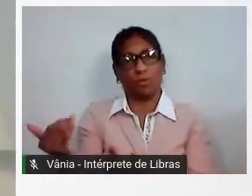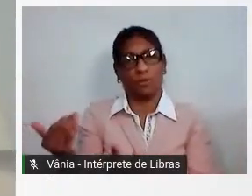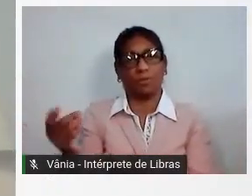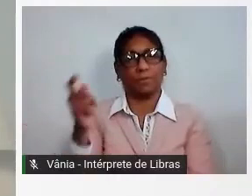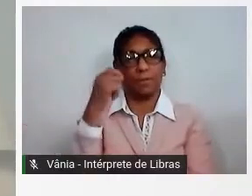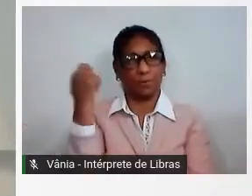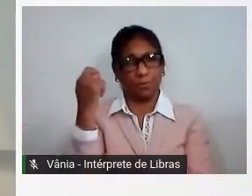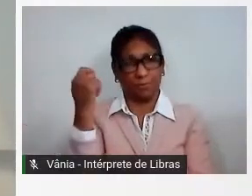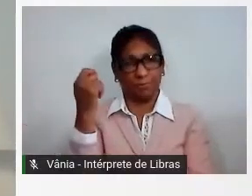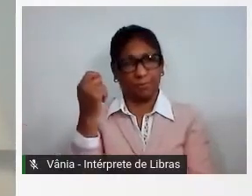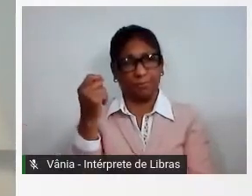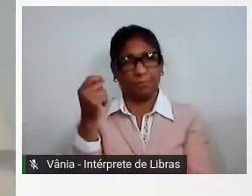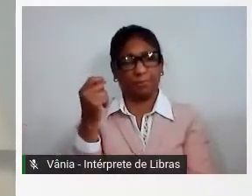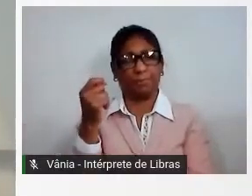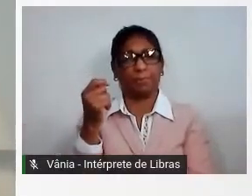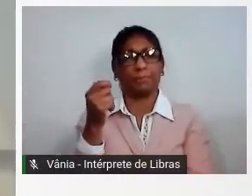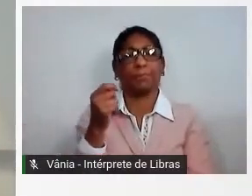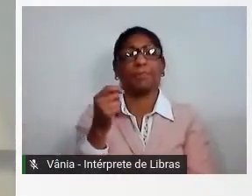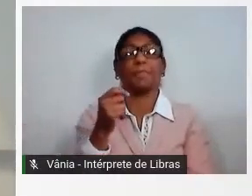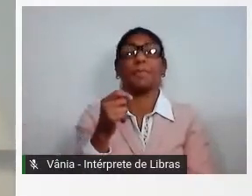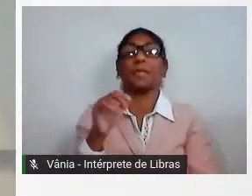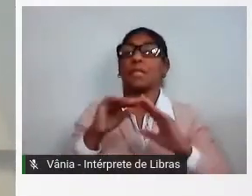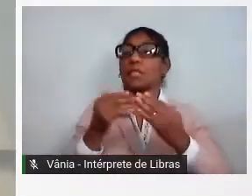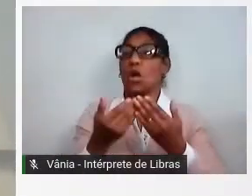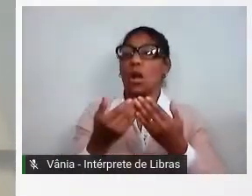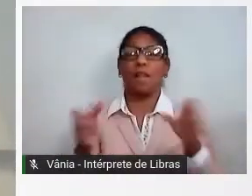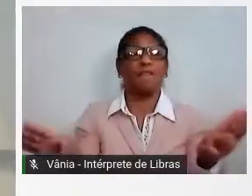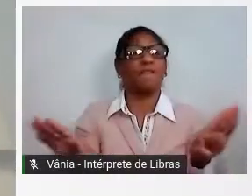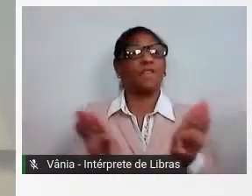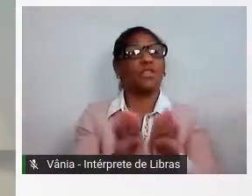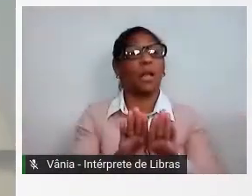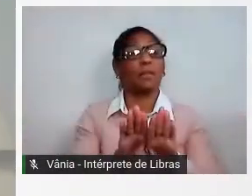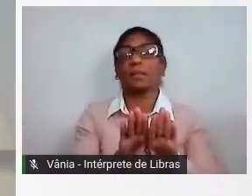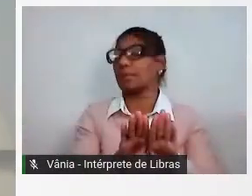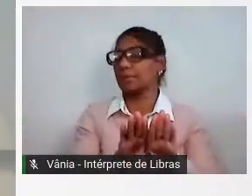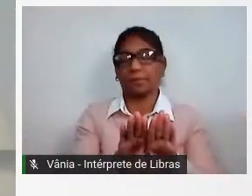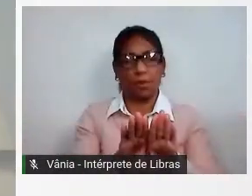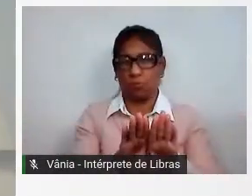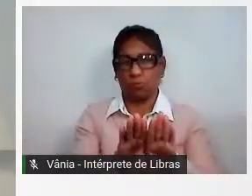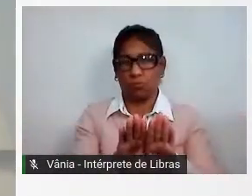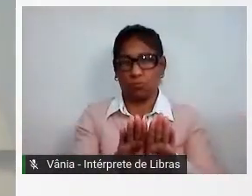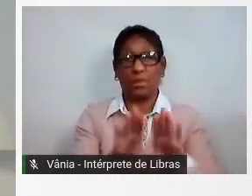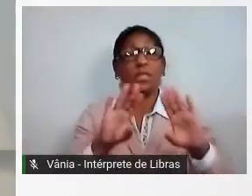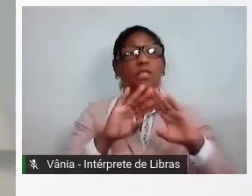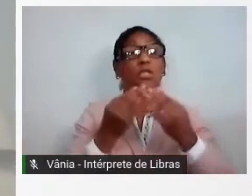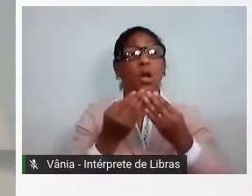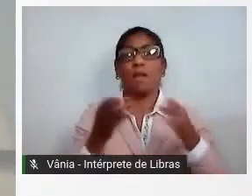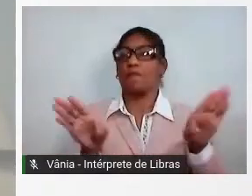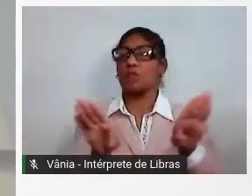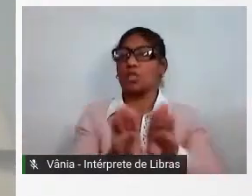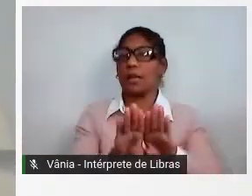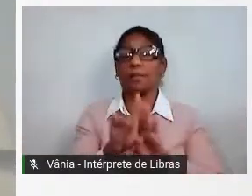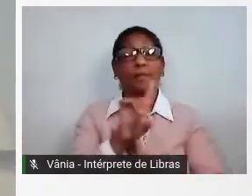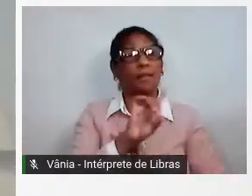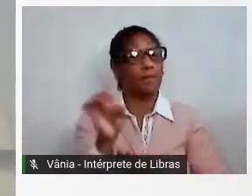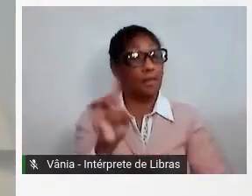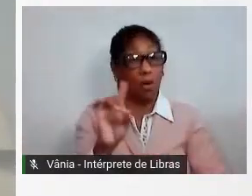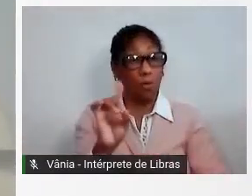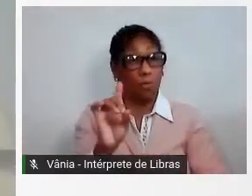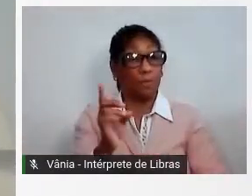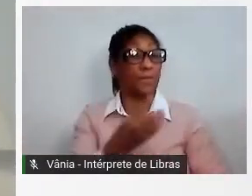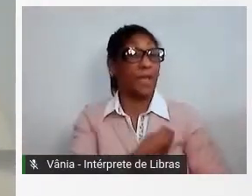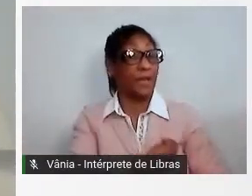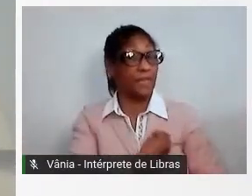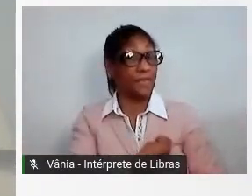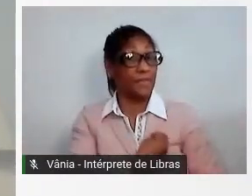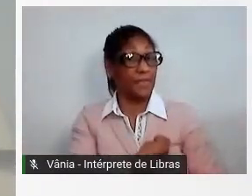Portanto, não. Escolas fechadas não são vidas preservadas. Porque a vida é muito